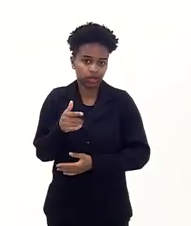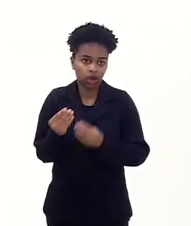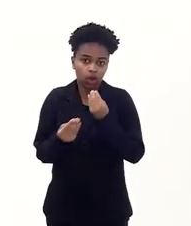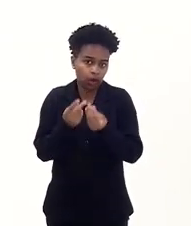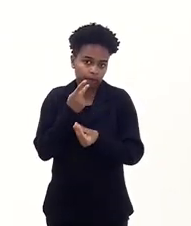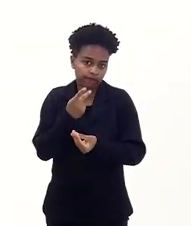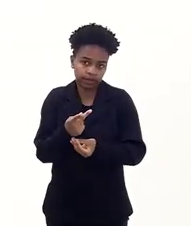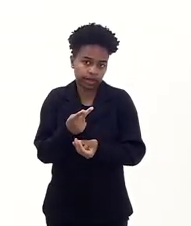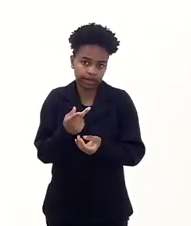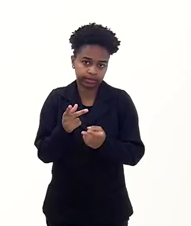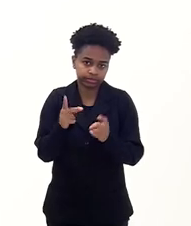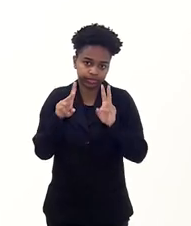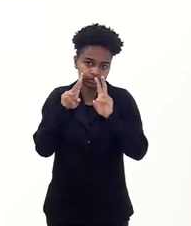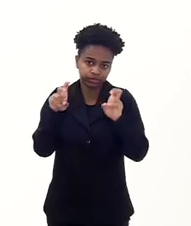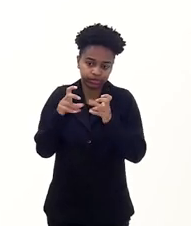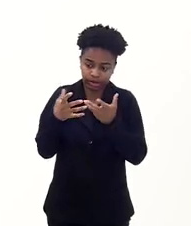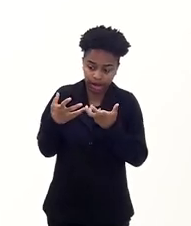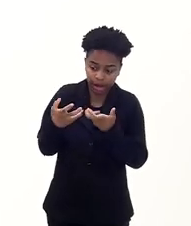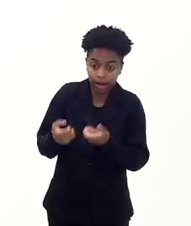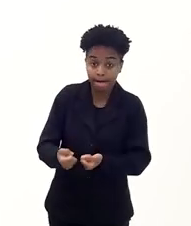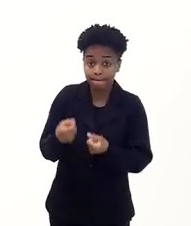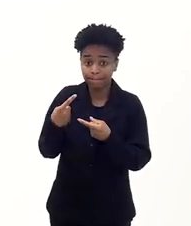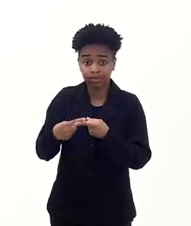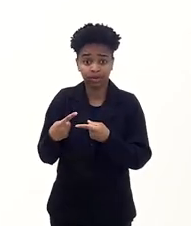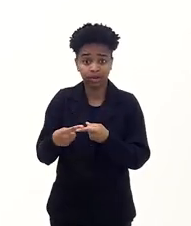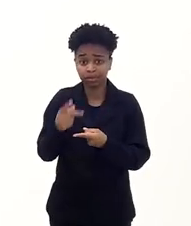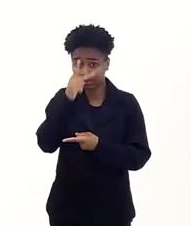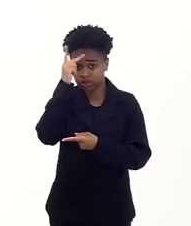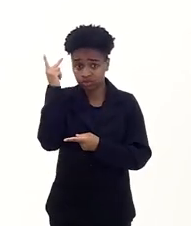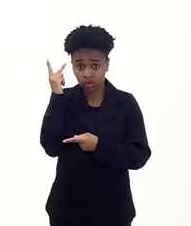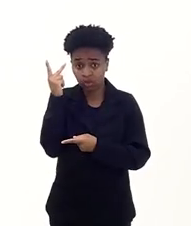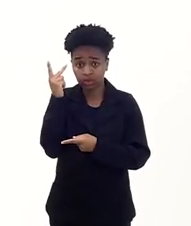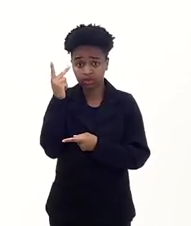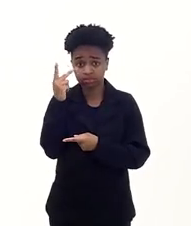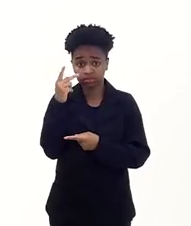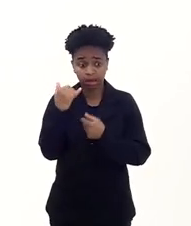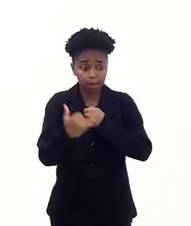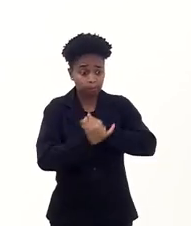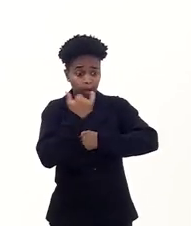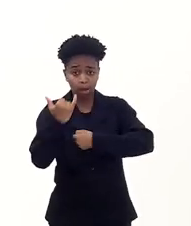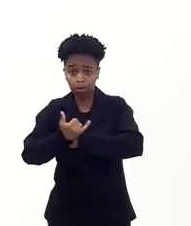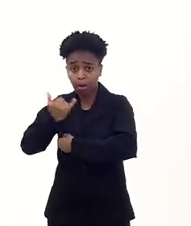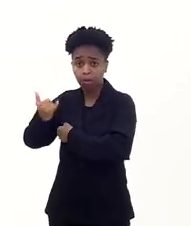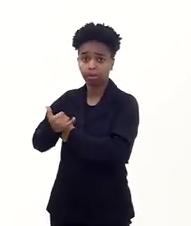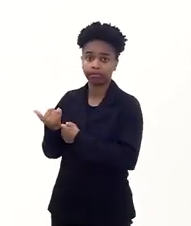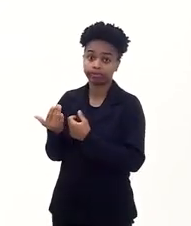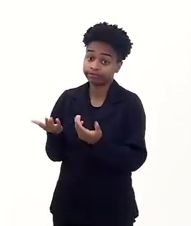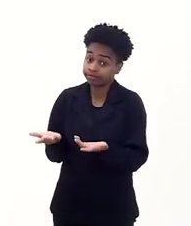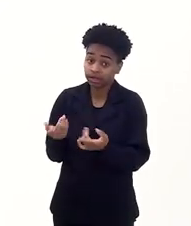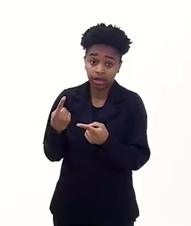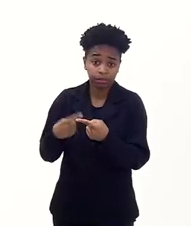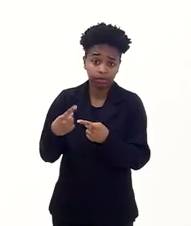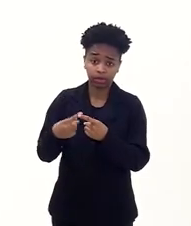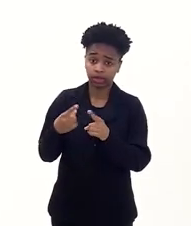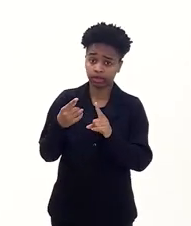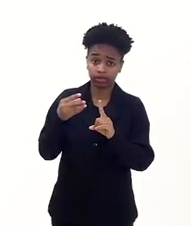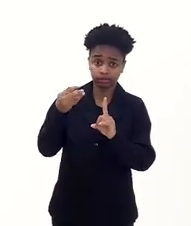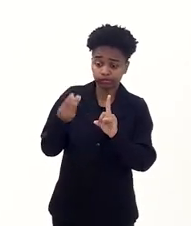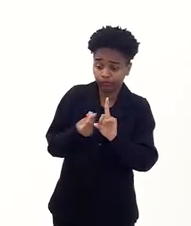Então, não existe falar de consentimento porque, simplesmente, as pessoas são enganadas por